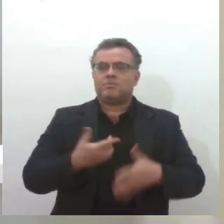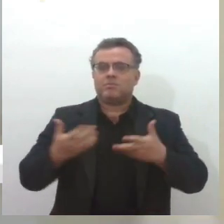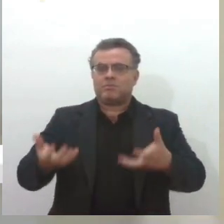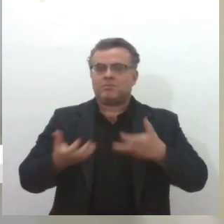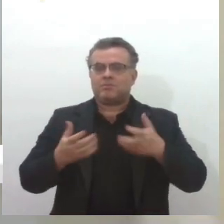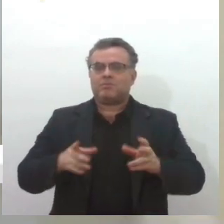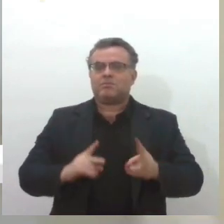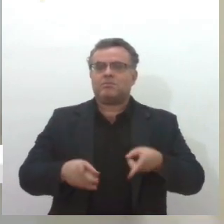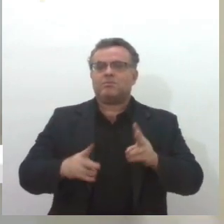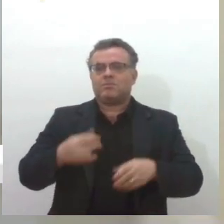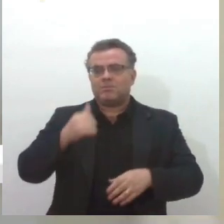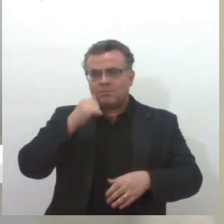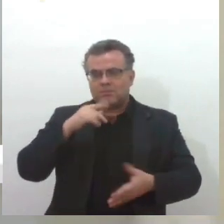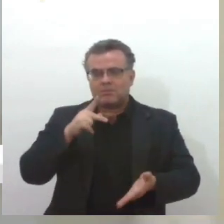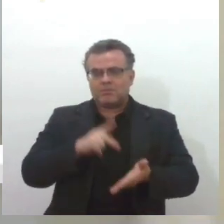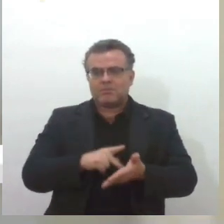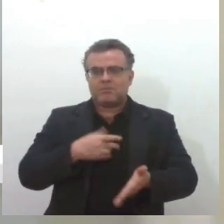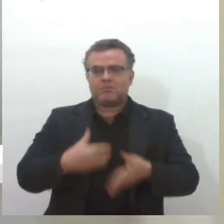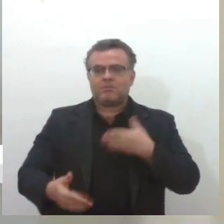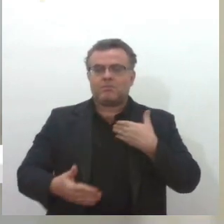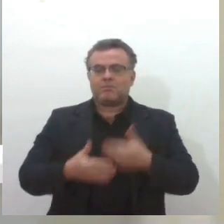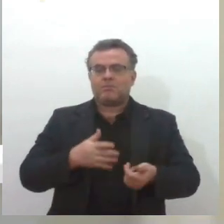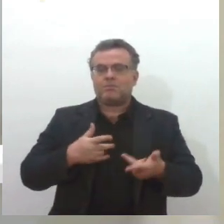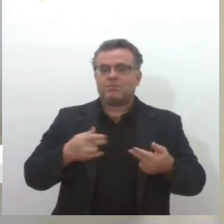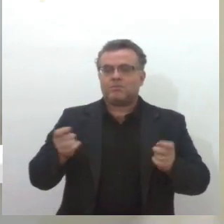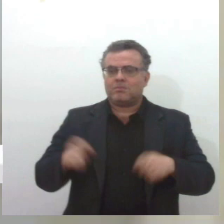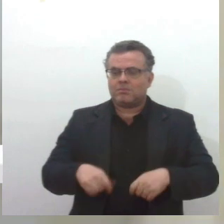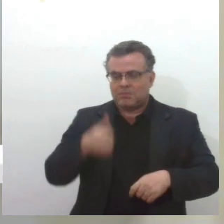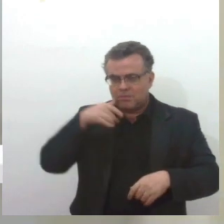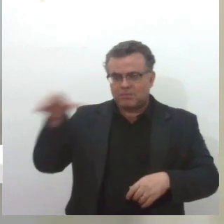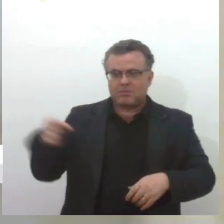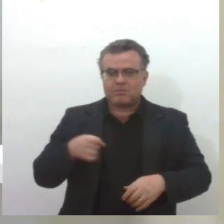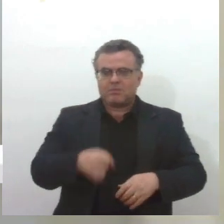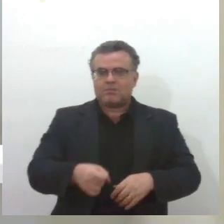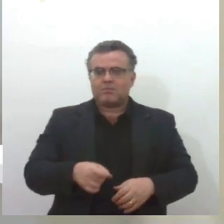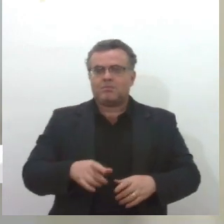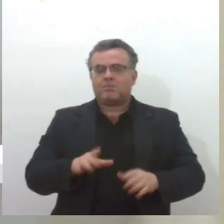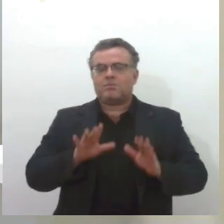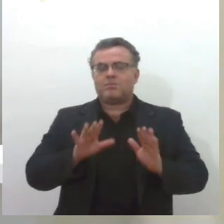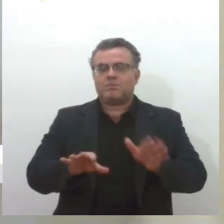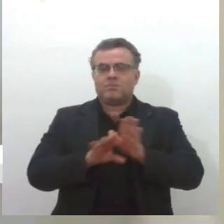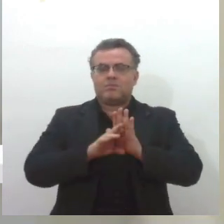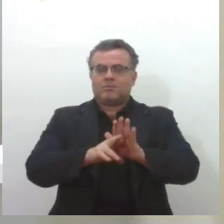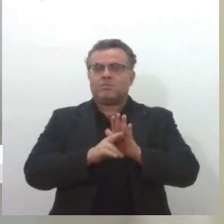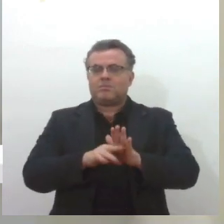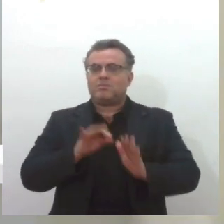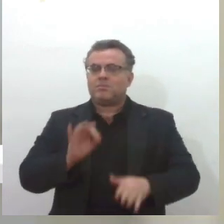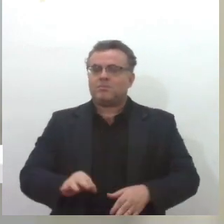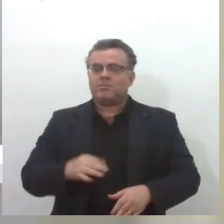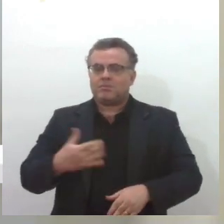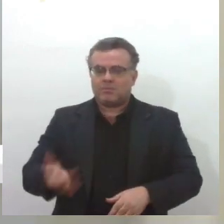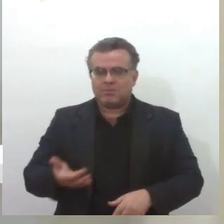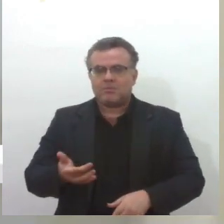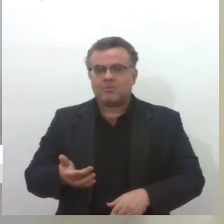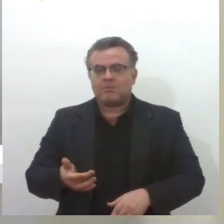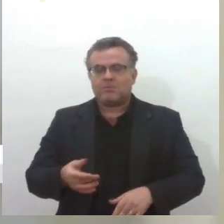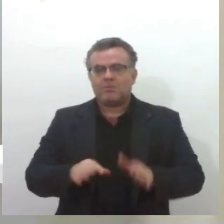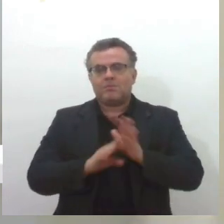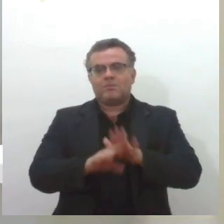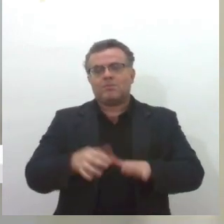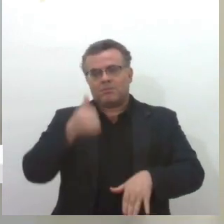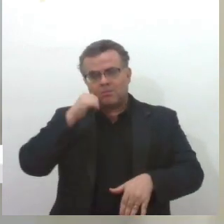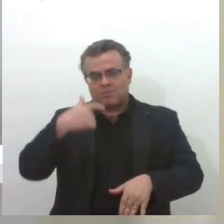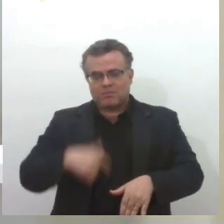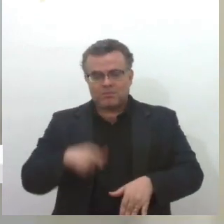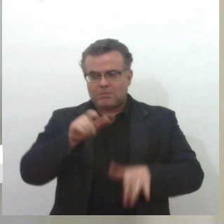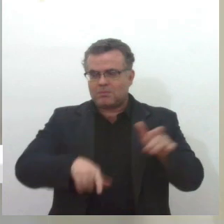como mulher, que seja, de qualquer jeito, que tenha uma mulher no comando, mas é pela representatividade. Representatividade, para mim, e